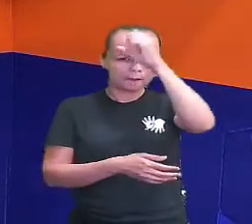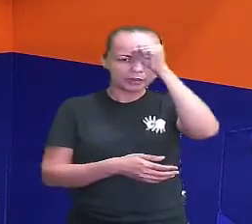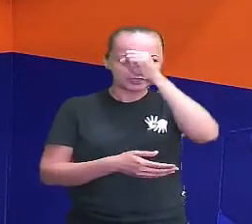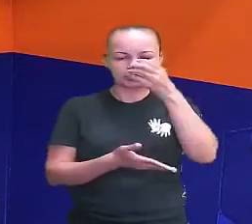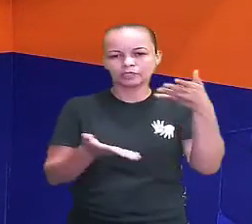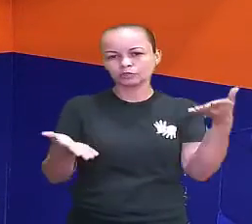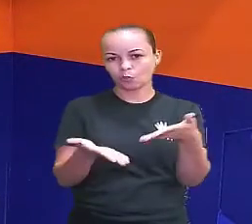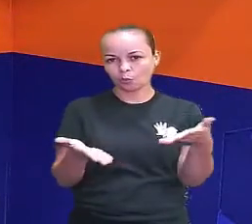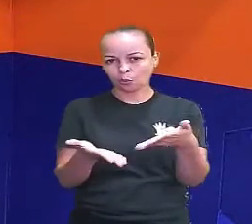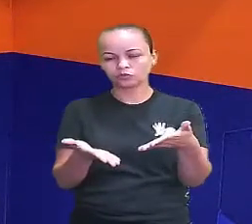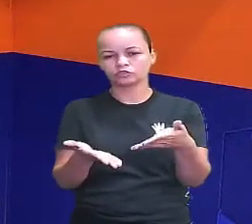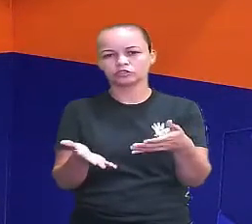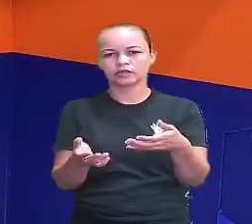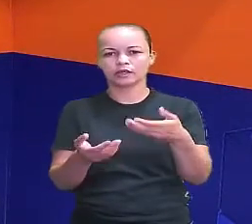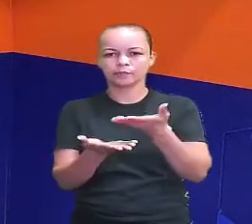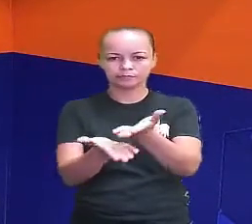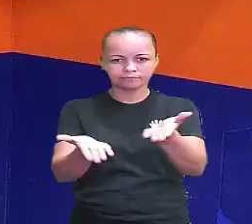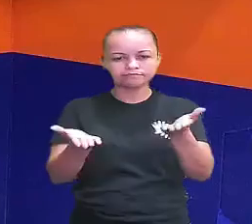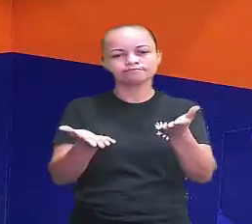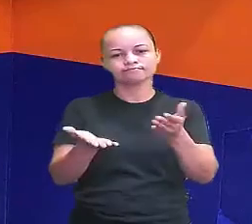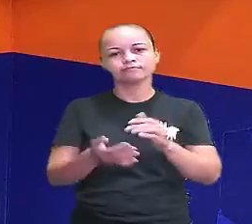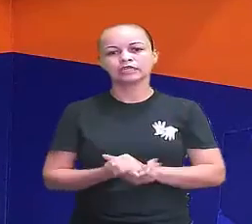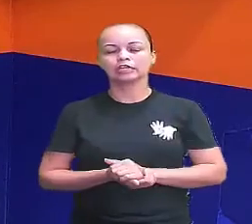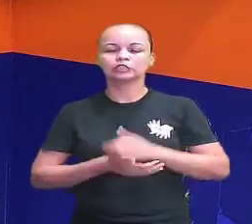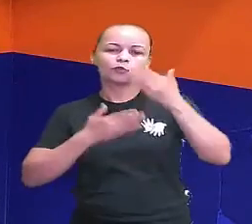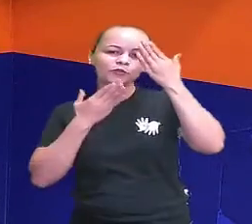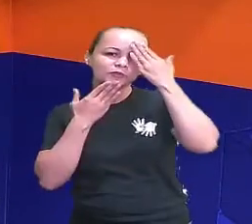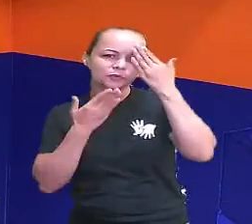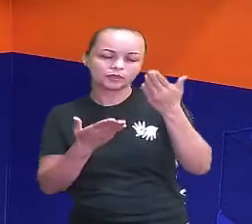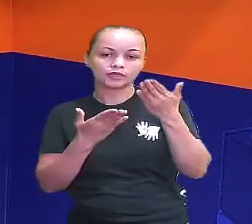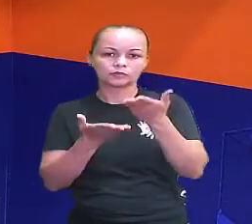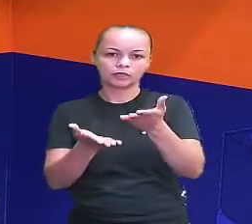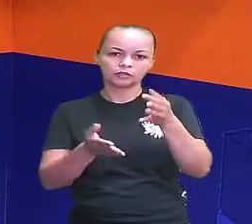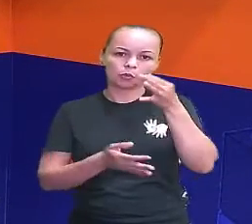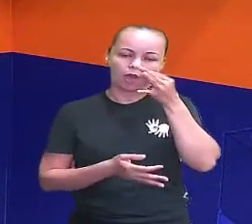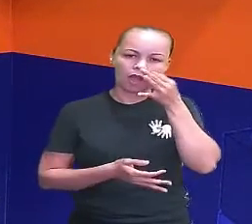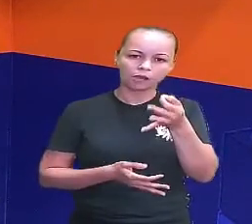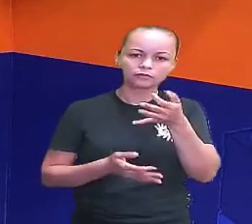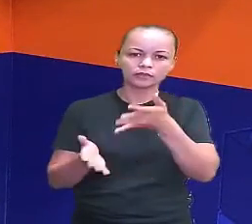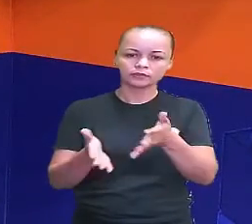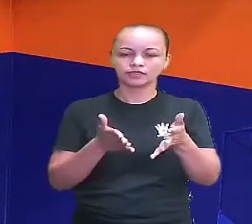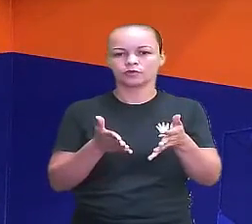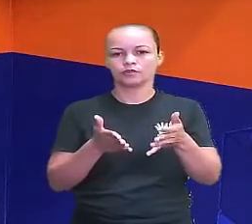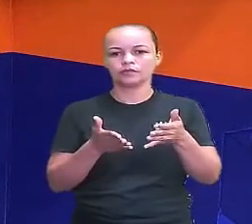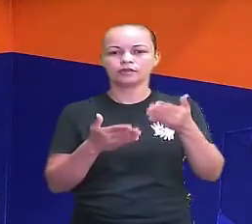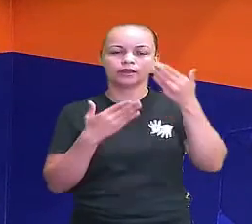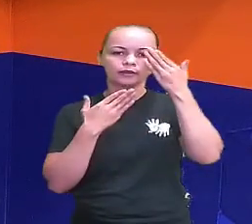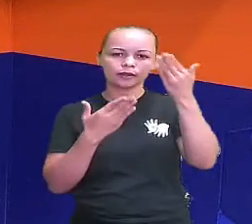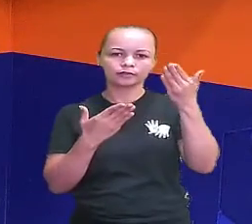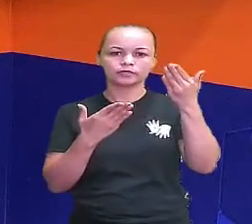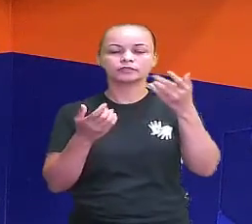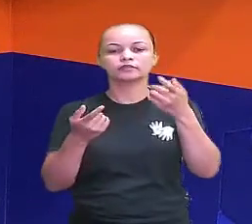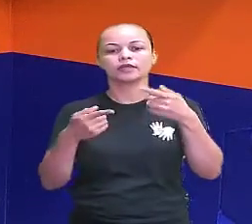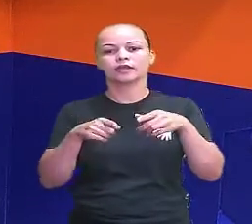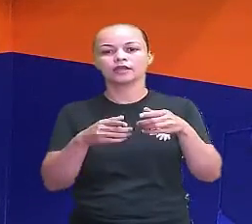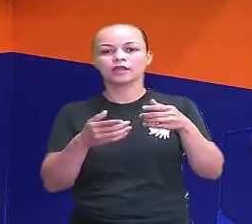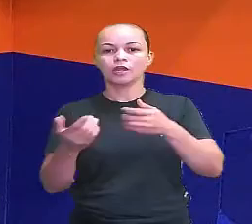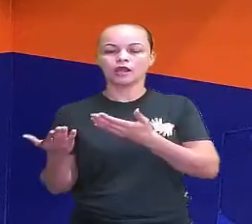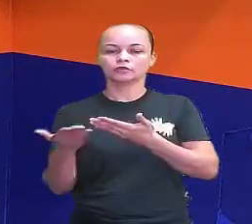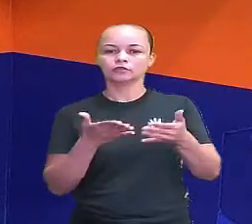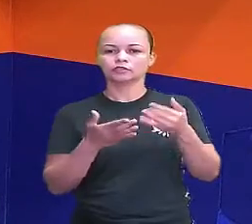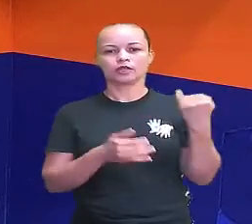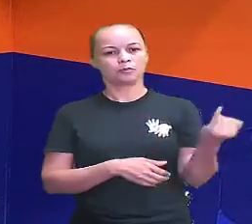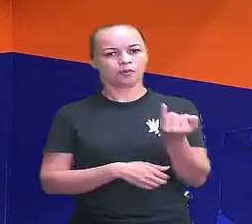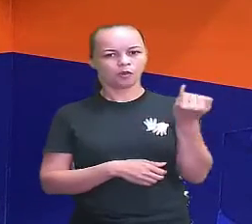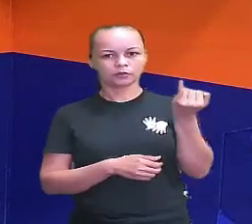para você. Por isso que eu gostaria de registrar aqui. Muito obrigado pela tua atenção. Mas agradecer também a produção, agradecer também a uma pessoa que é tão